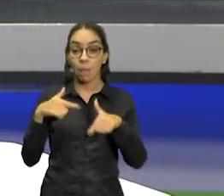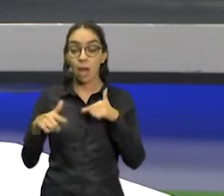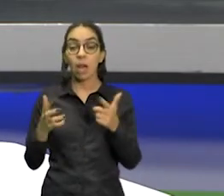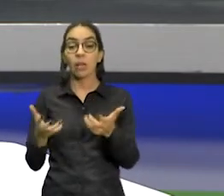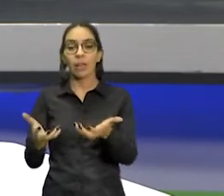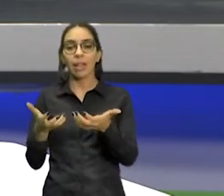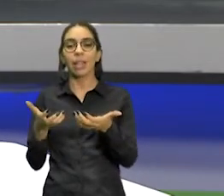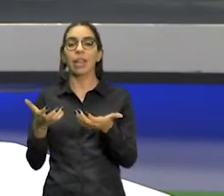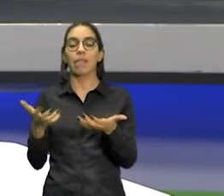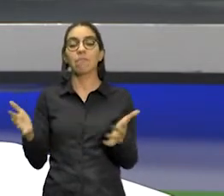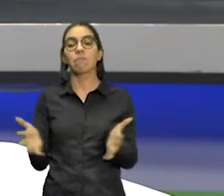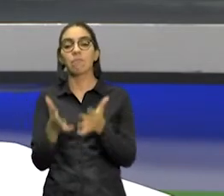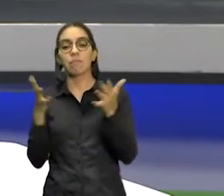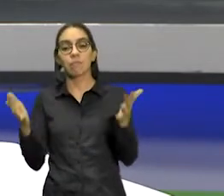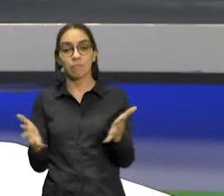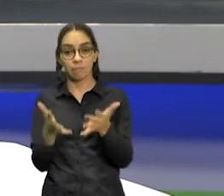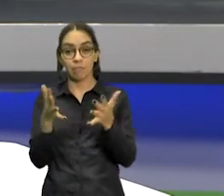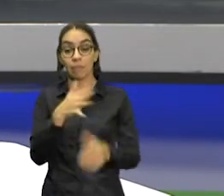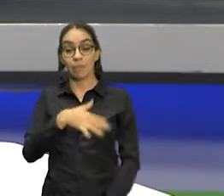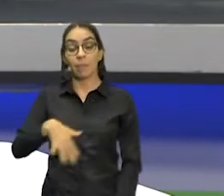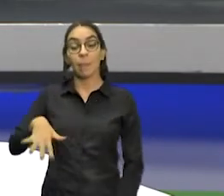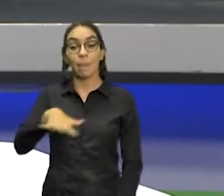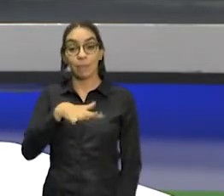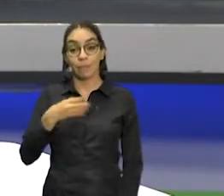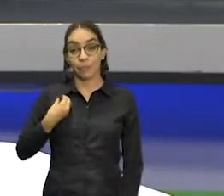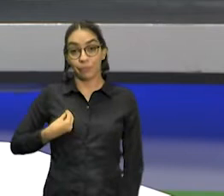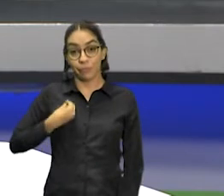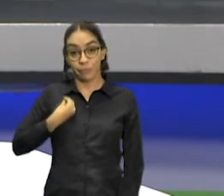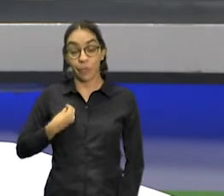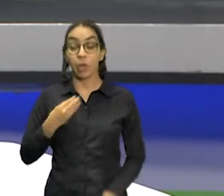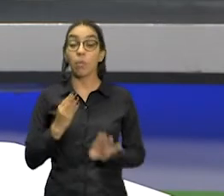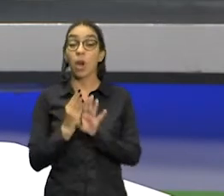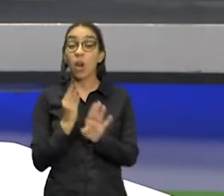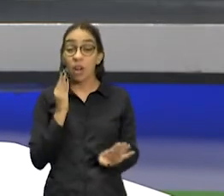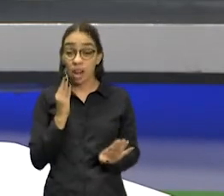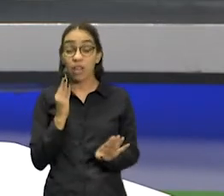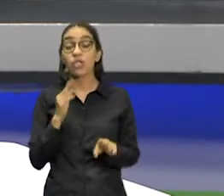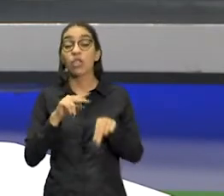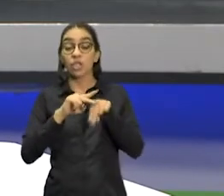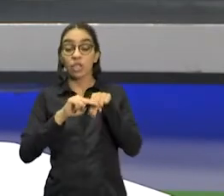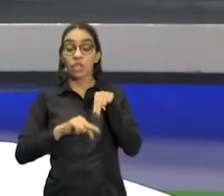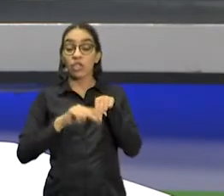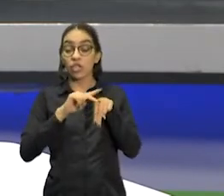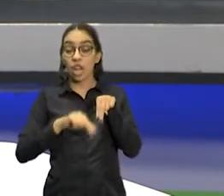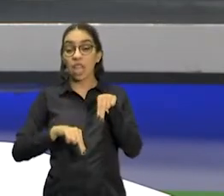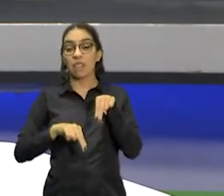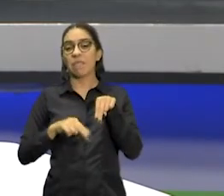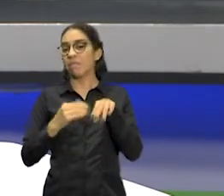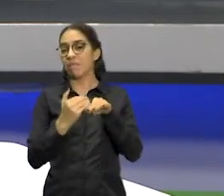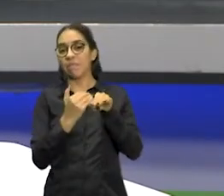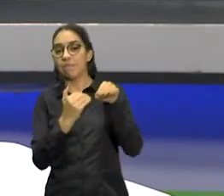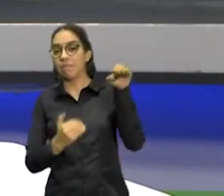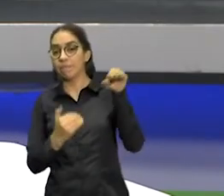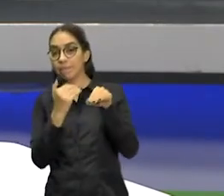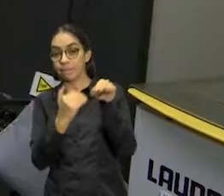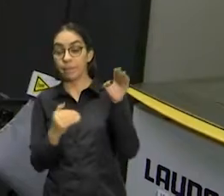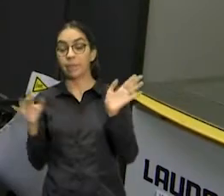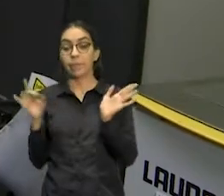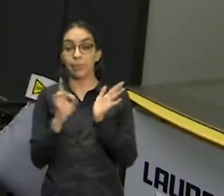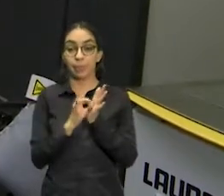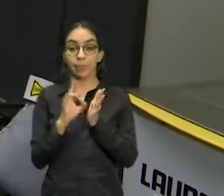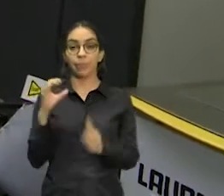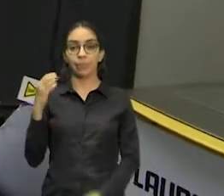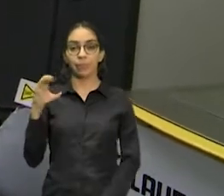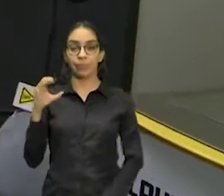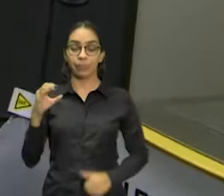dominado pelos homens. Isso porque a desigualdade de gênero é uma realidade no campo científico. A